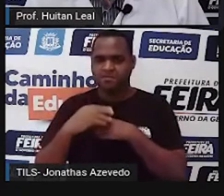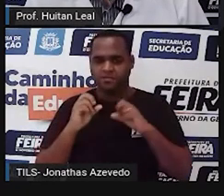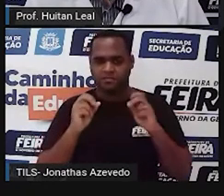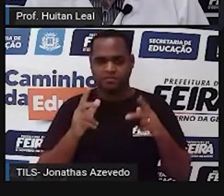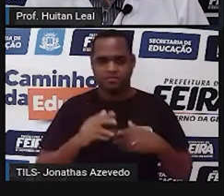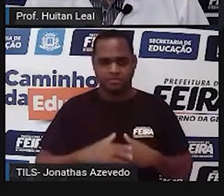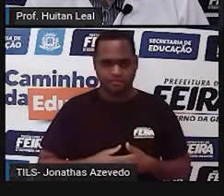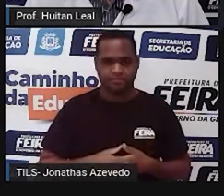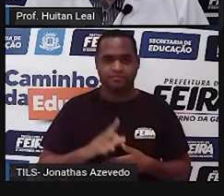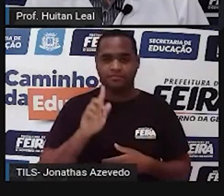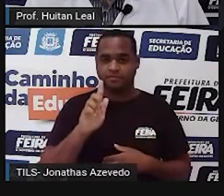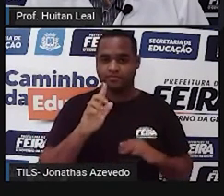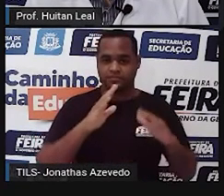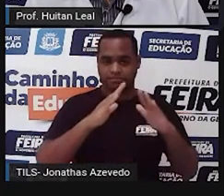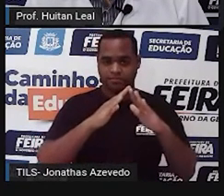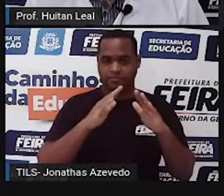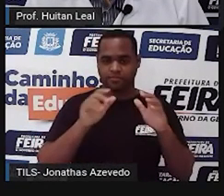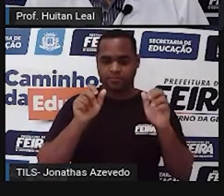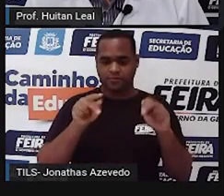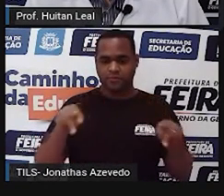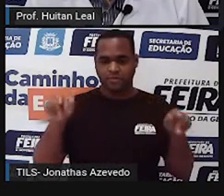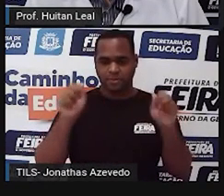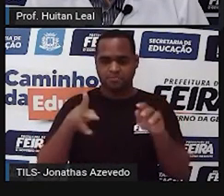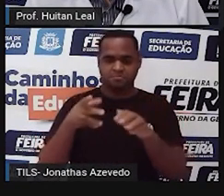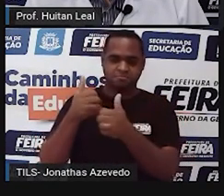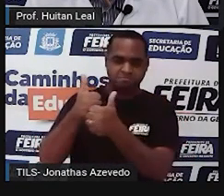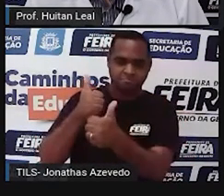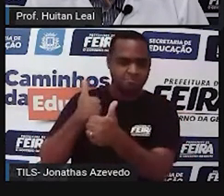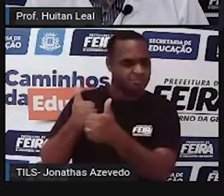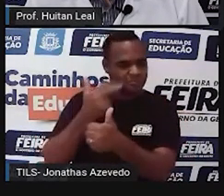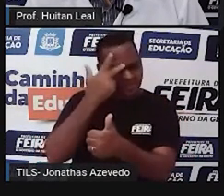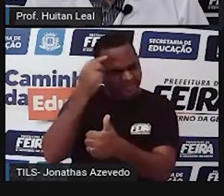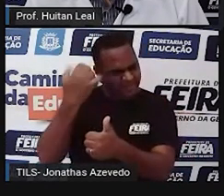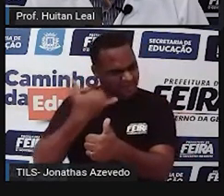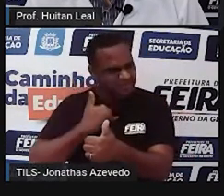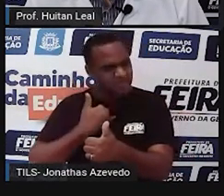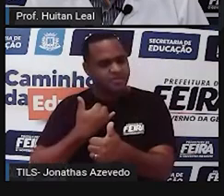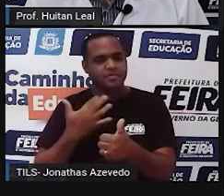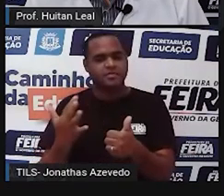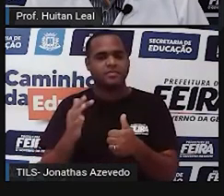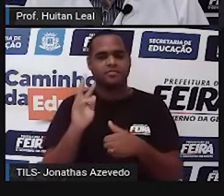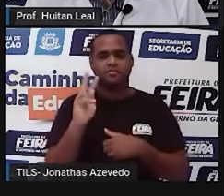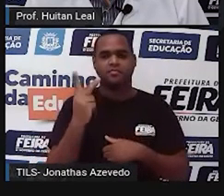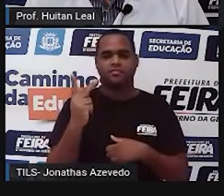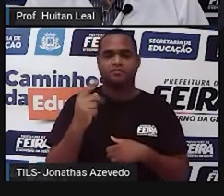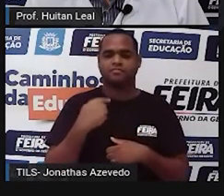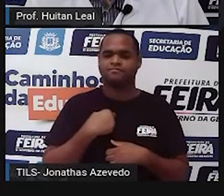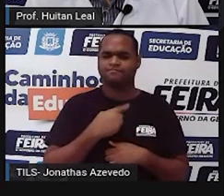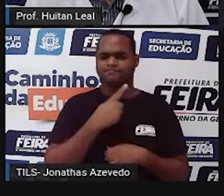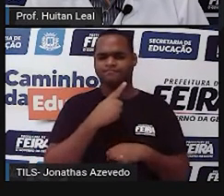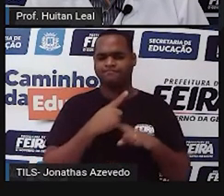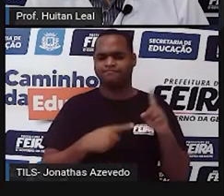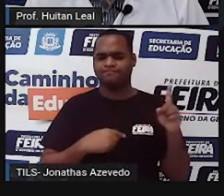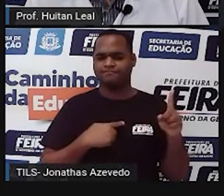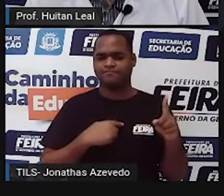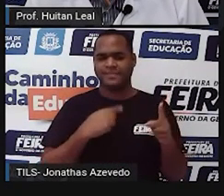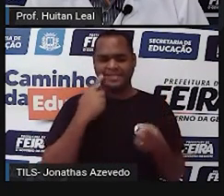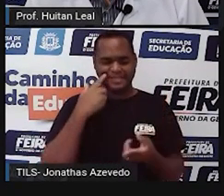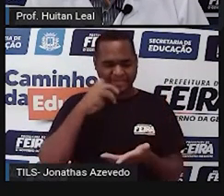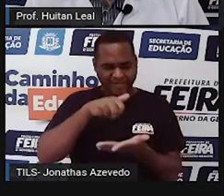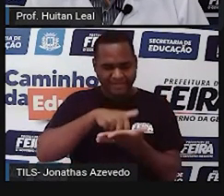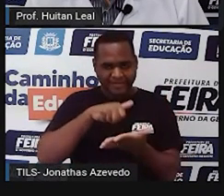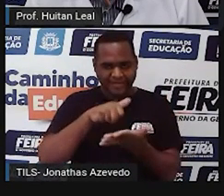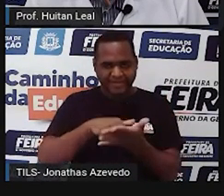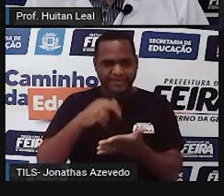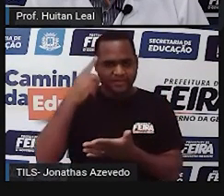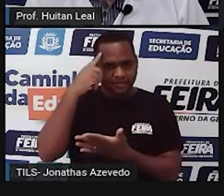Minha casa fica em frente a esse shopping do qual você falou. E H. Não podemos reclamar do castigo